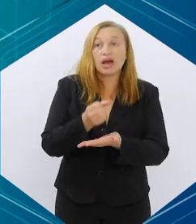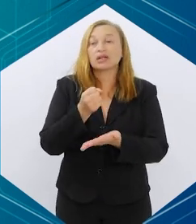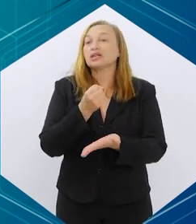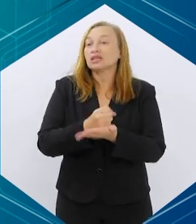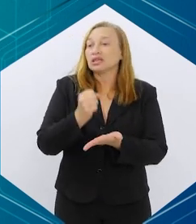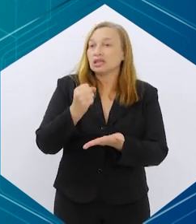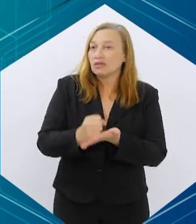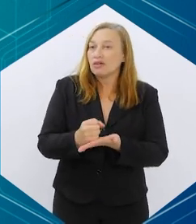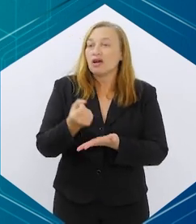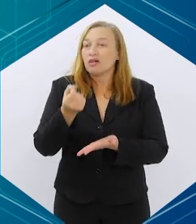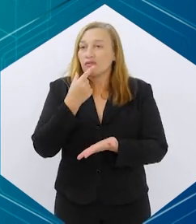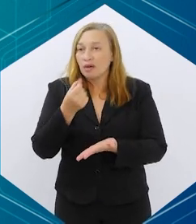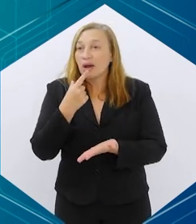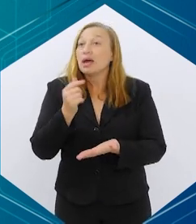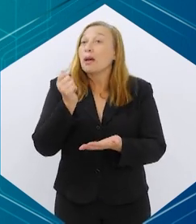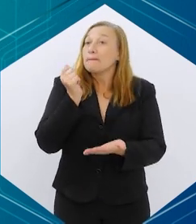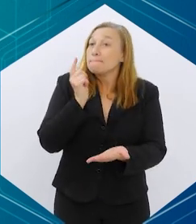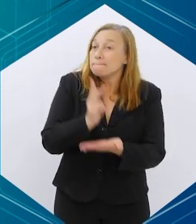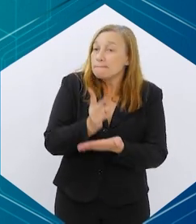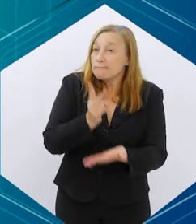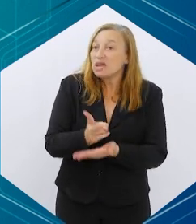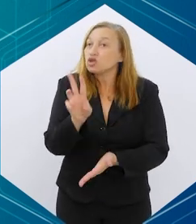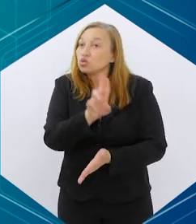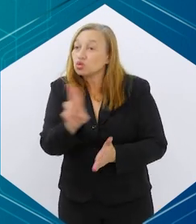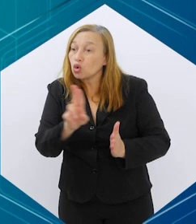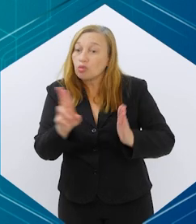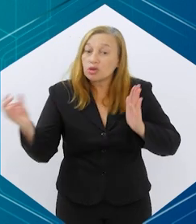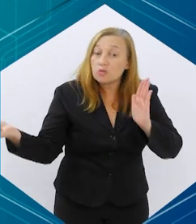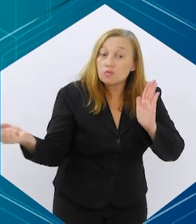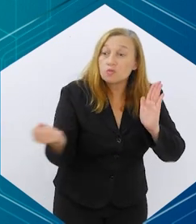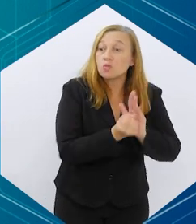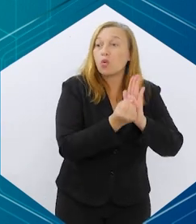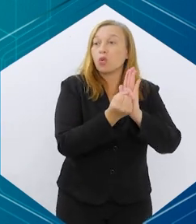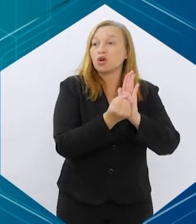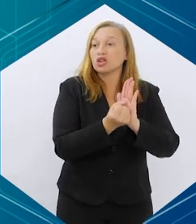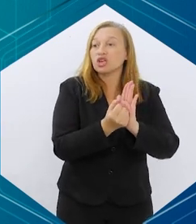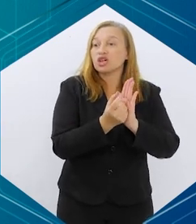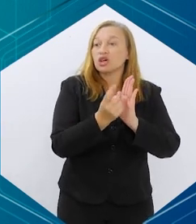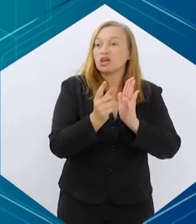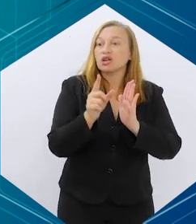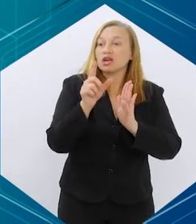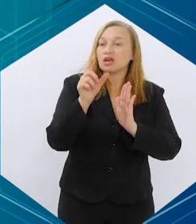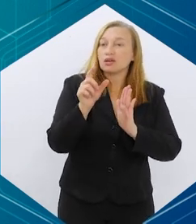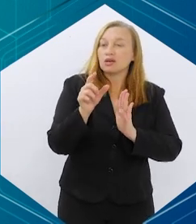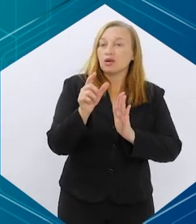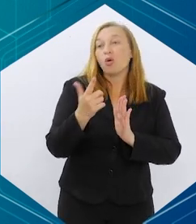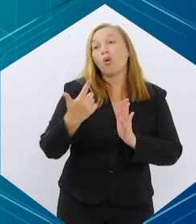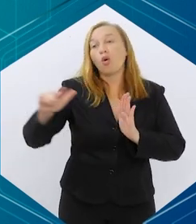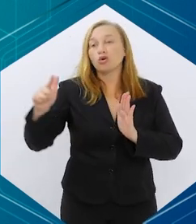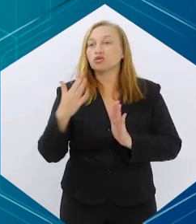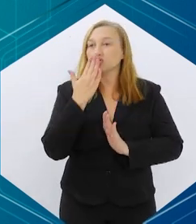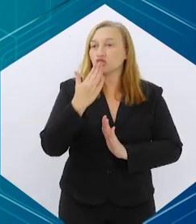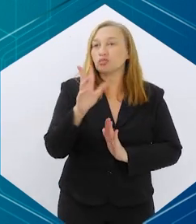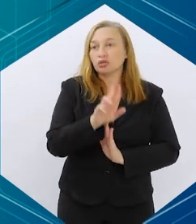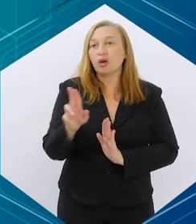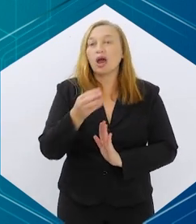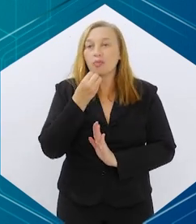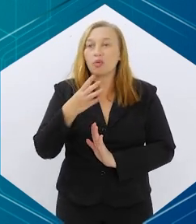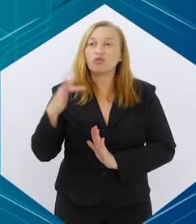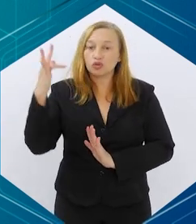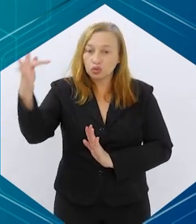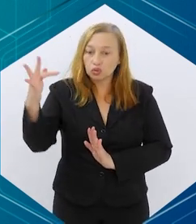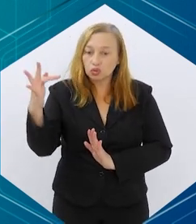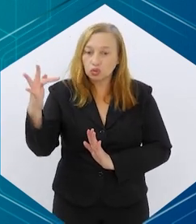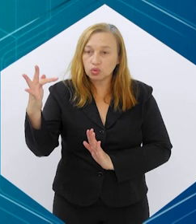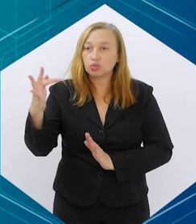farmácia, nas grandes redes, mesmo que não seja com o nome original, vão vir novas Lira Glutina, isso vai ser bom para a gente aí no